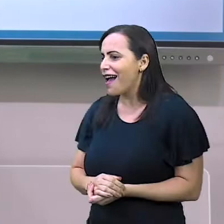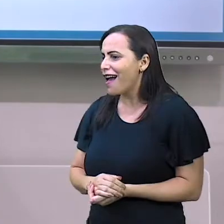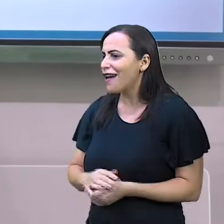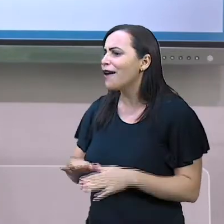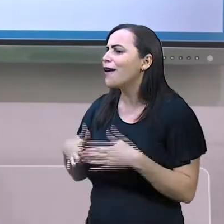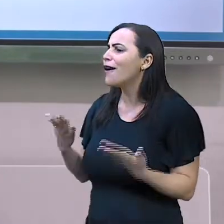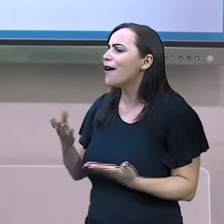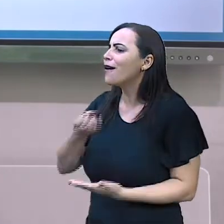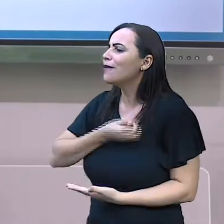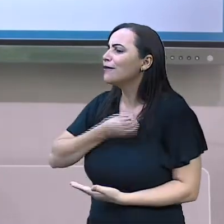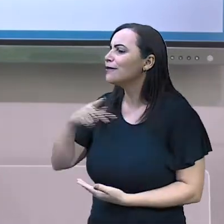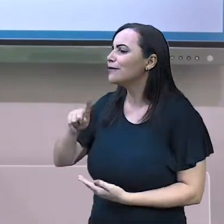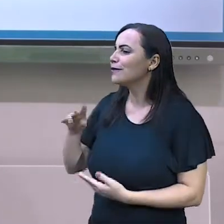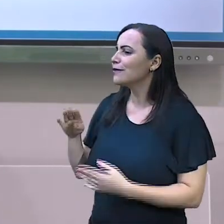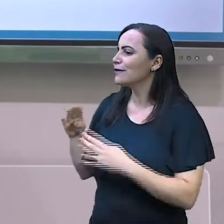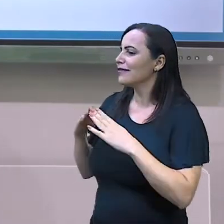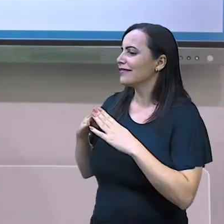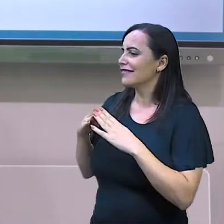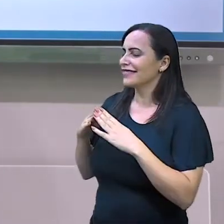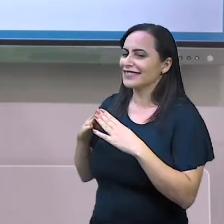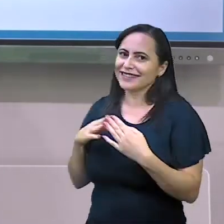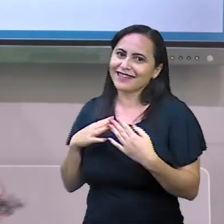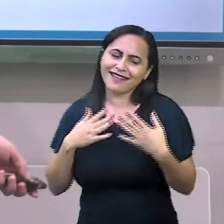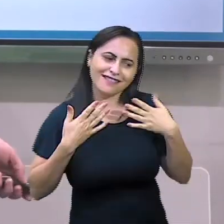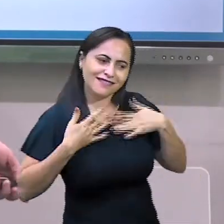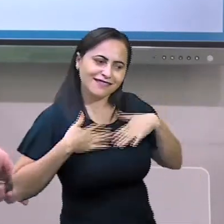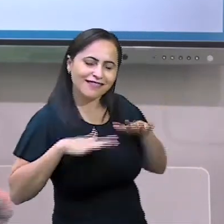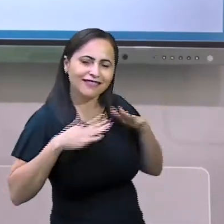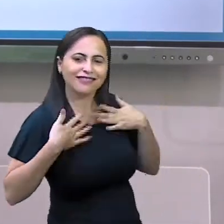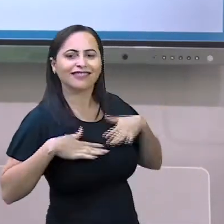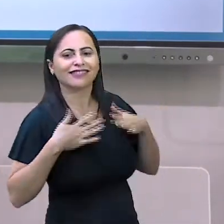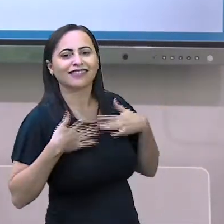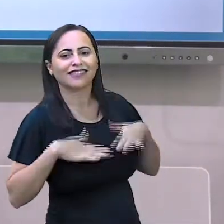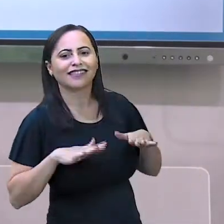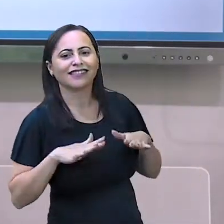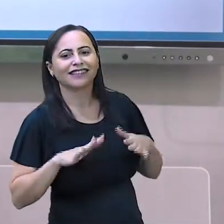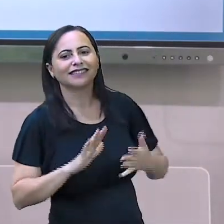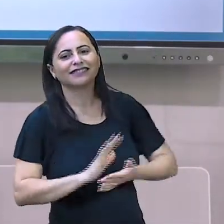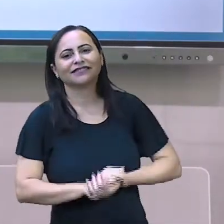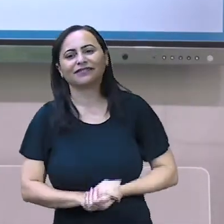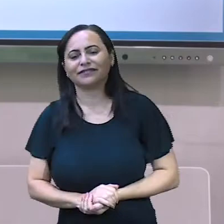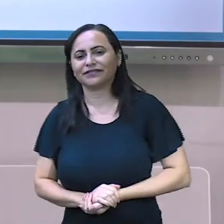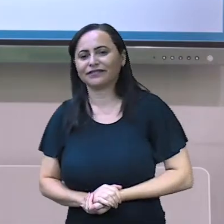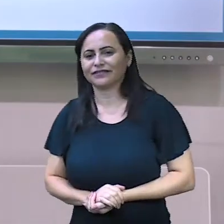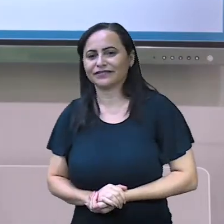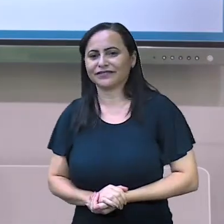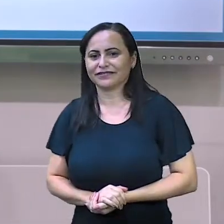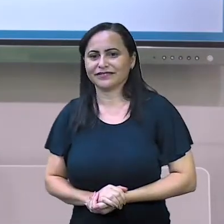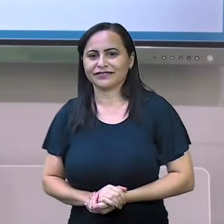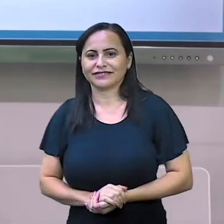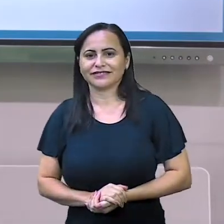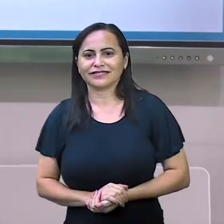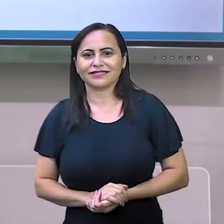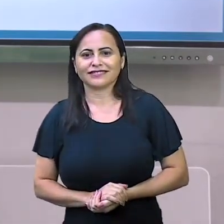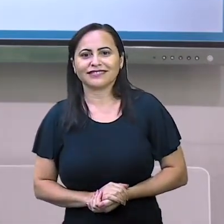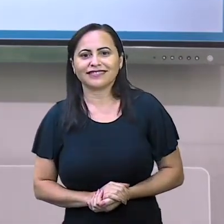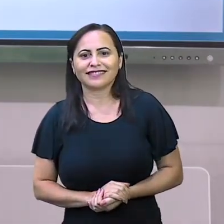Que vai vir da minha casa Surpresa? Porque não acabou ainda Olha aqui